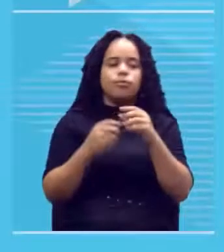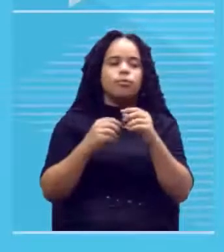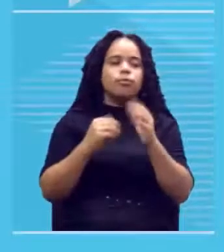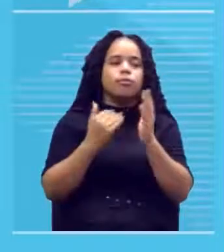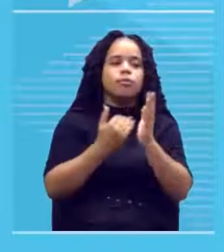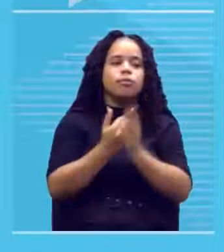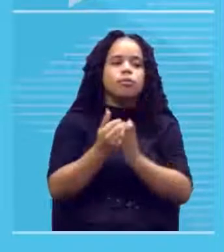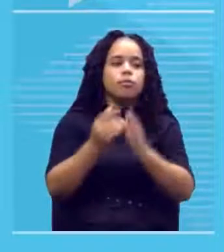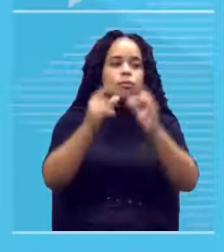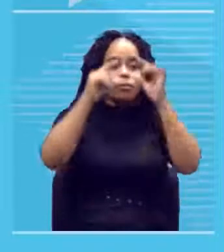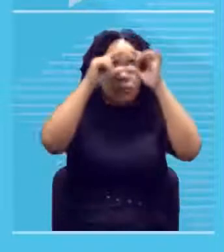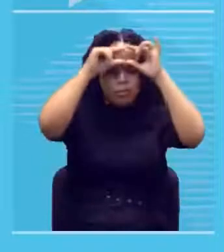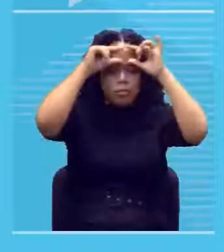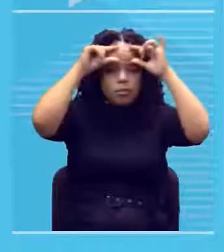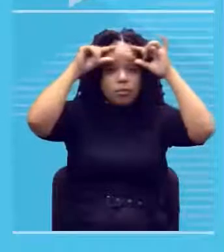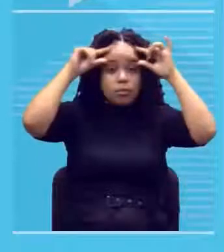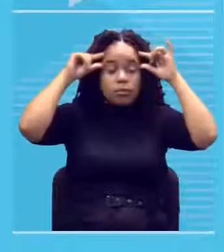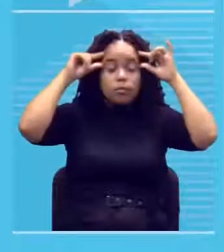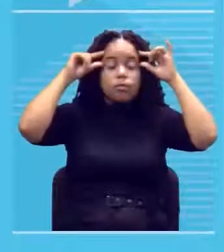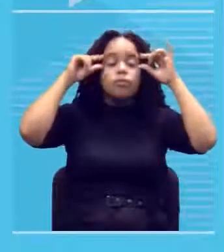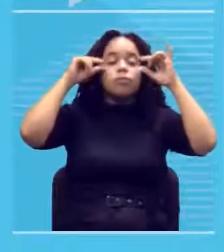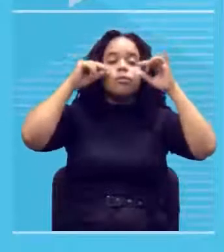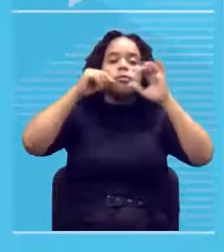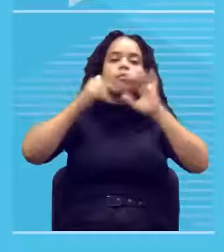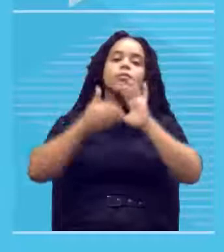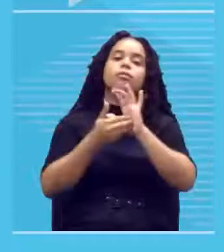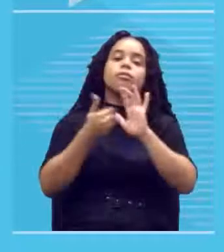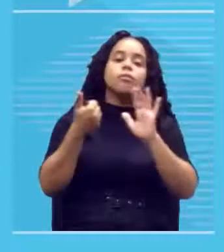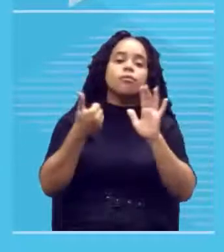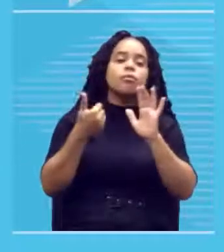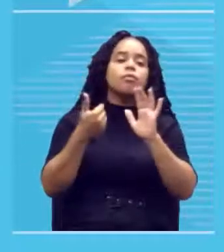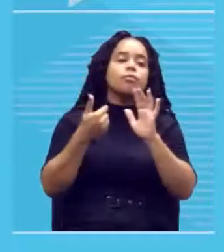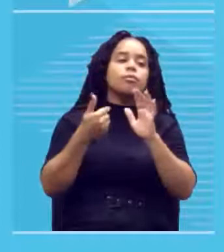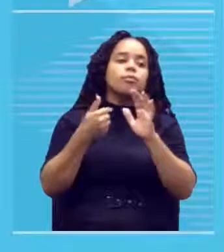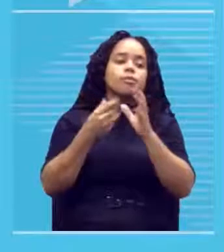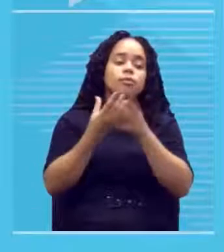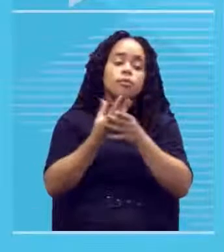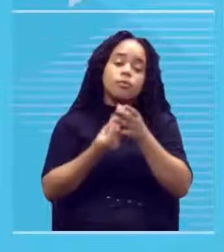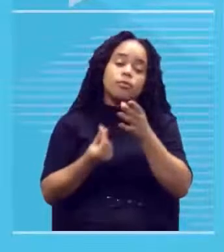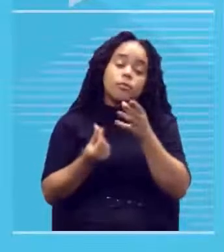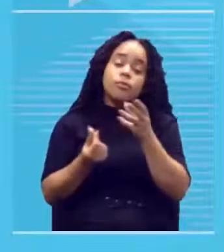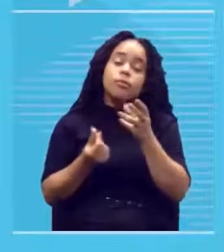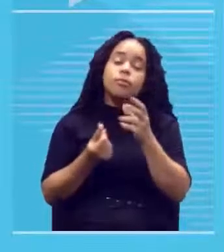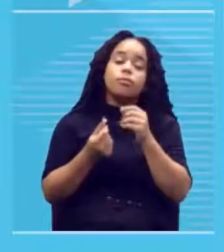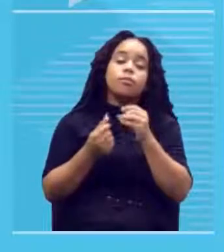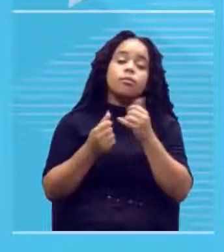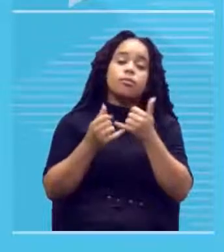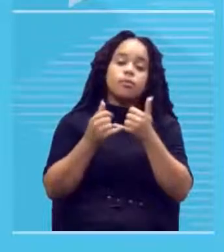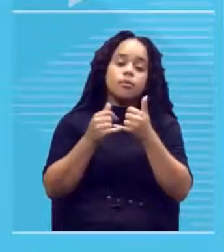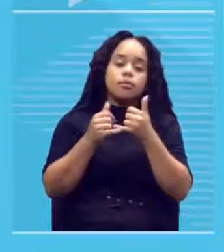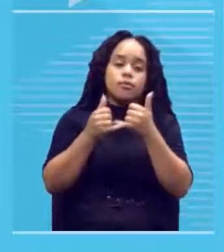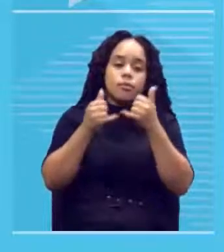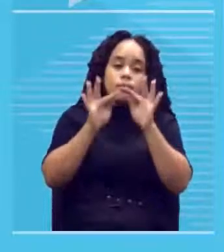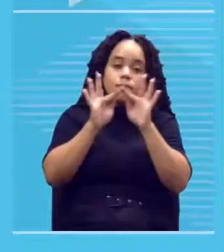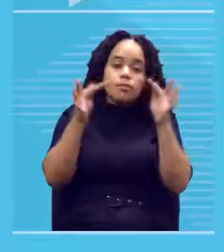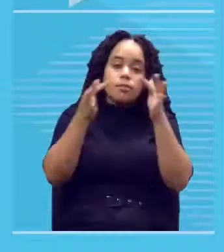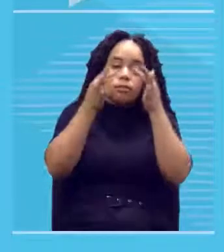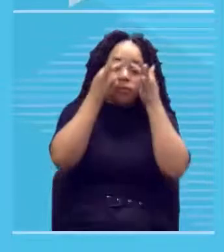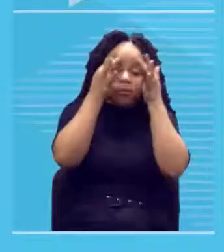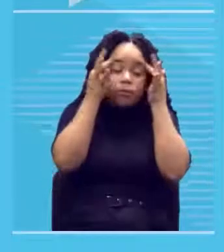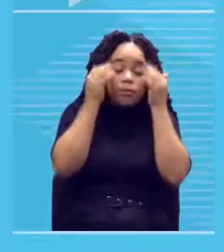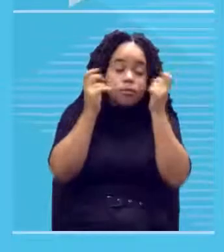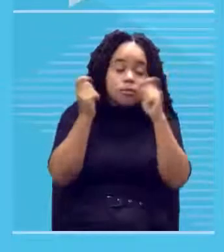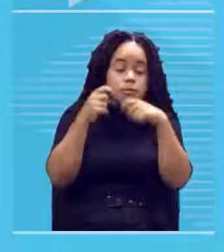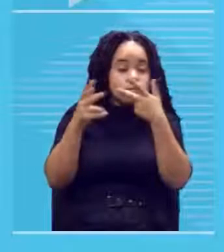dissolveram a leve sobrancelha que ela tinha por isso que você olha para a Monalisa e você percebe que ela não tem sobrancelha